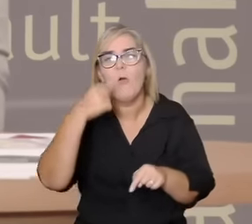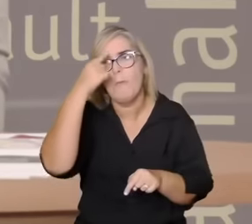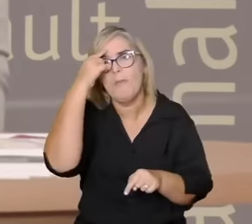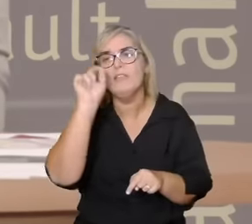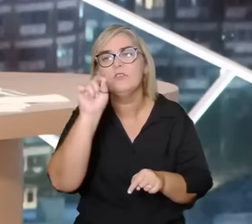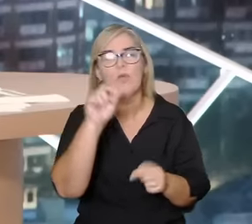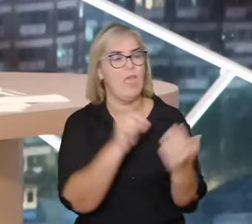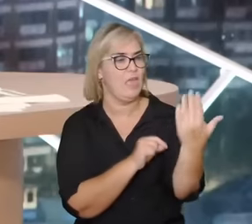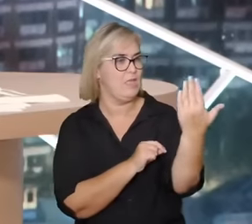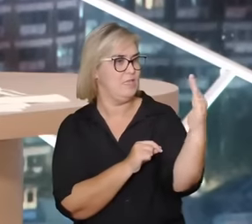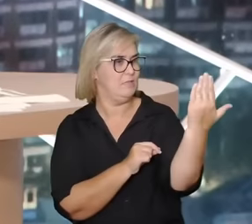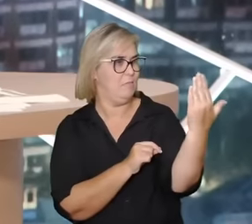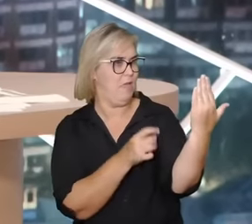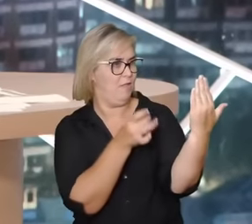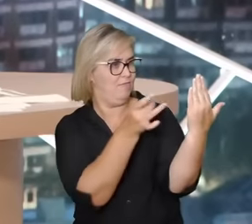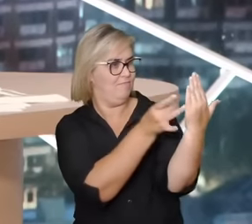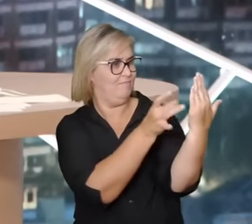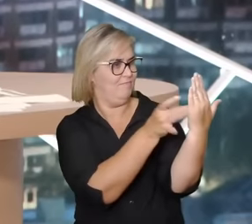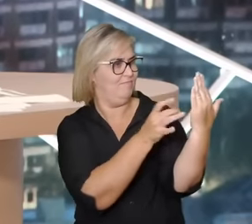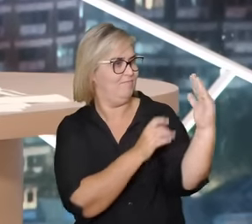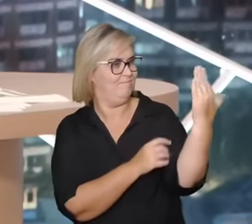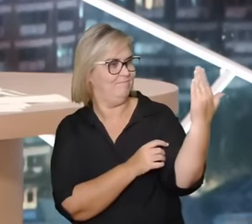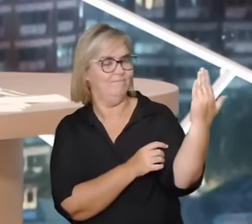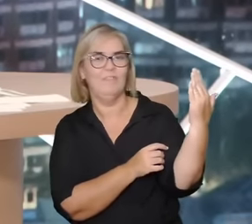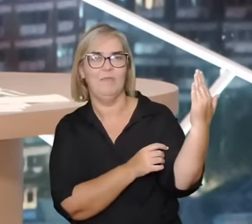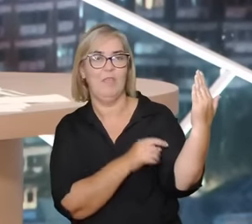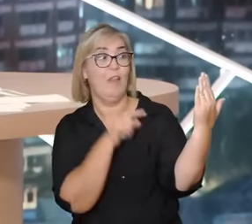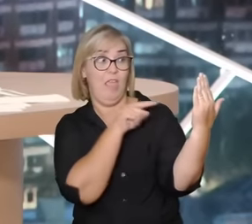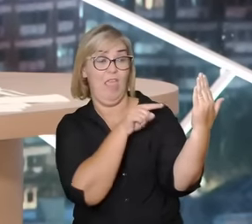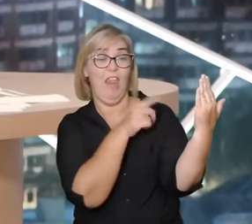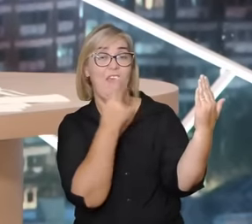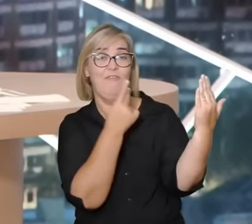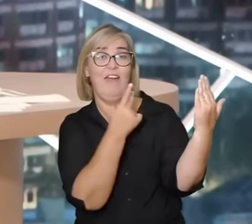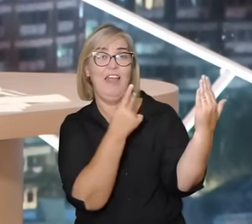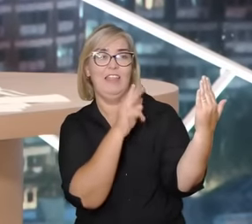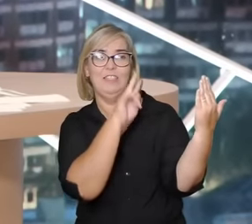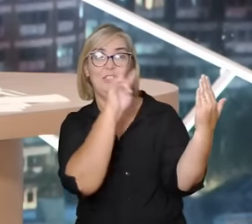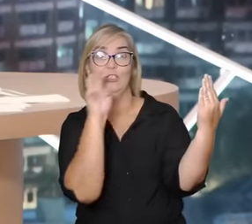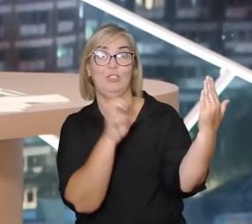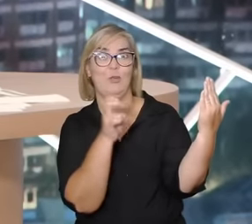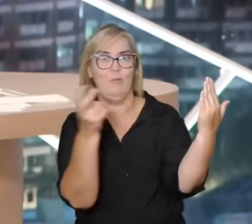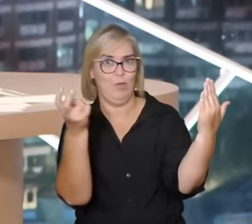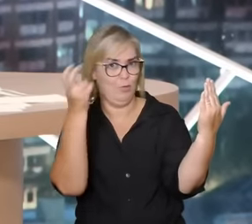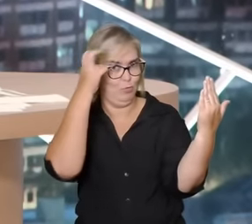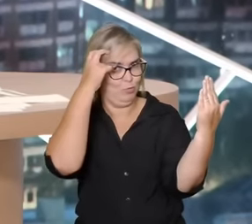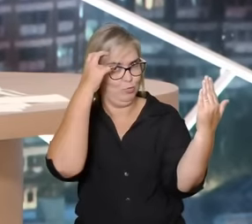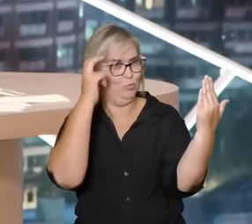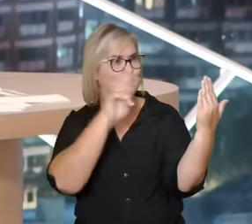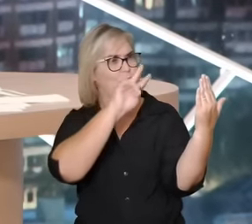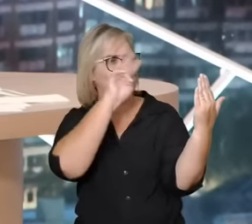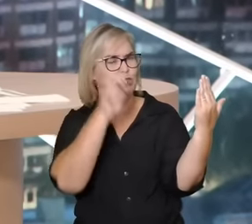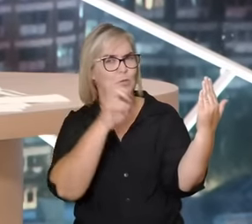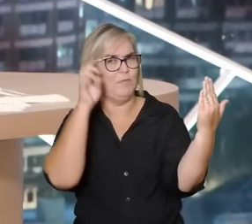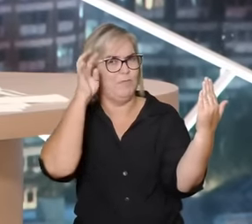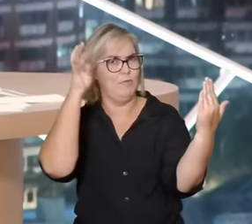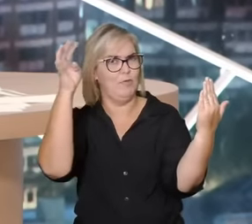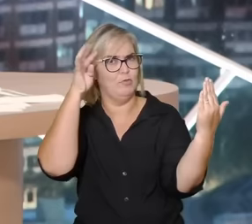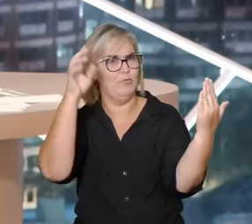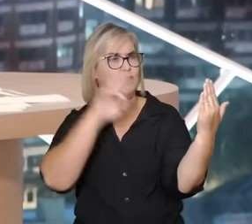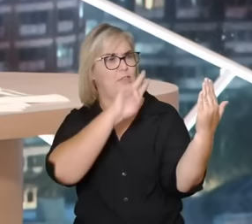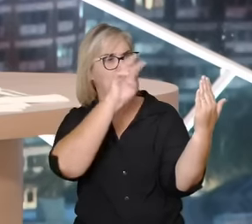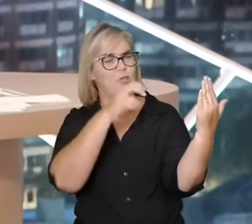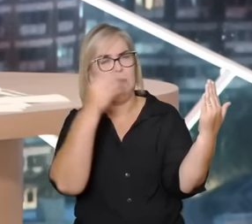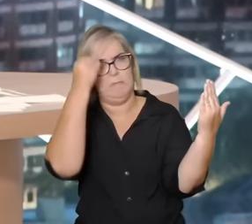um dispositivo que revela muito sobre a cultura revela muito sobre vários campos na filosofia na psicologia na